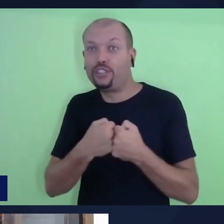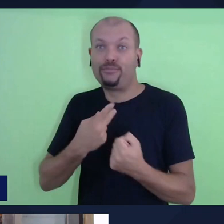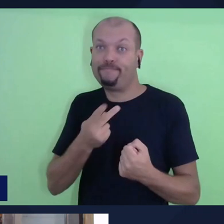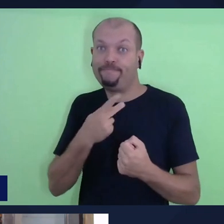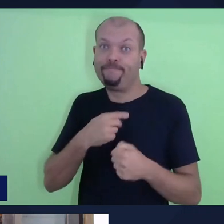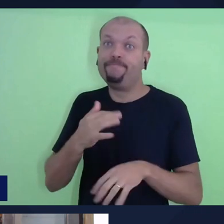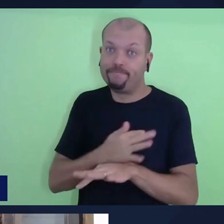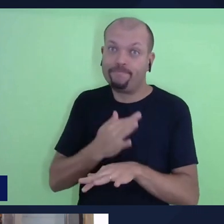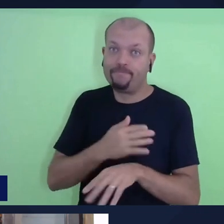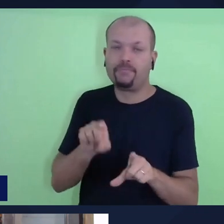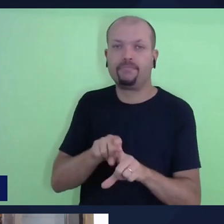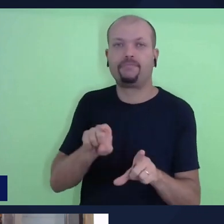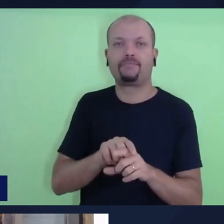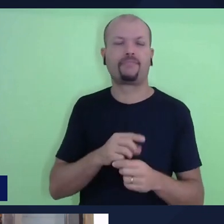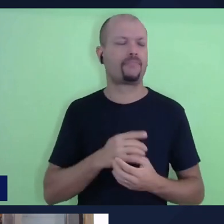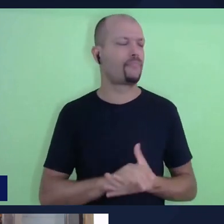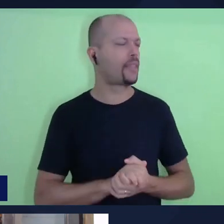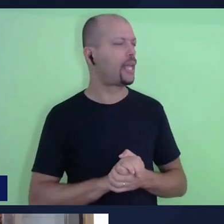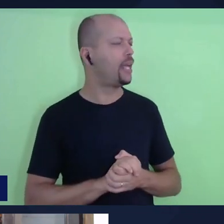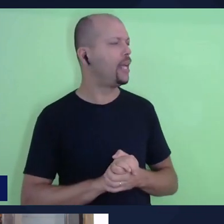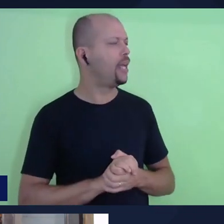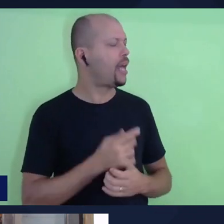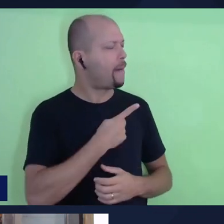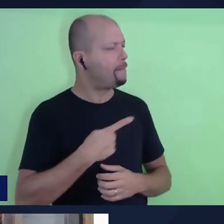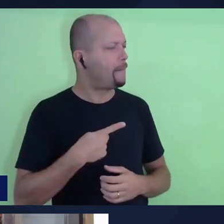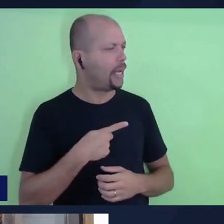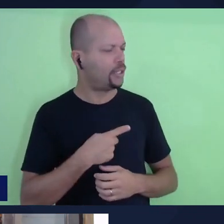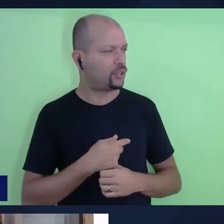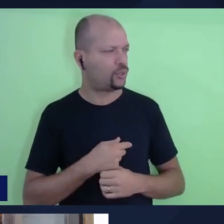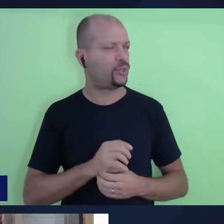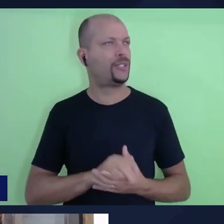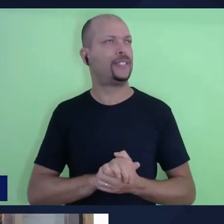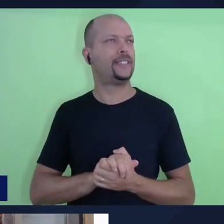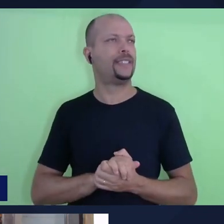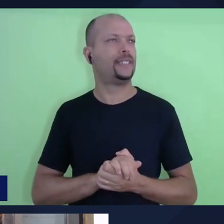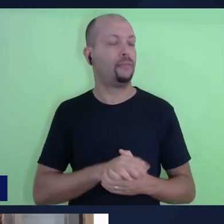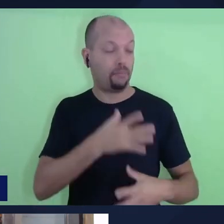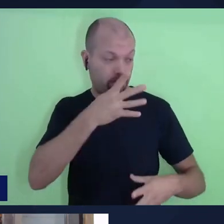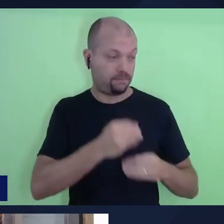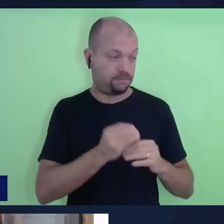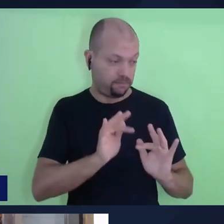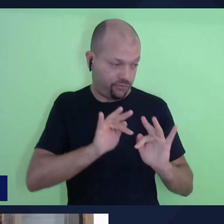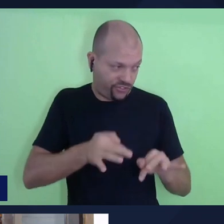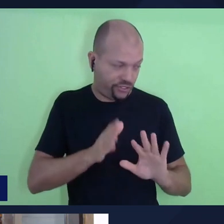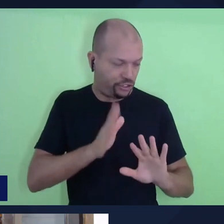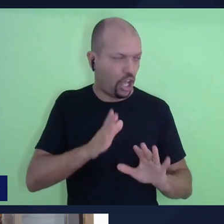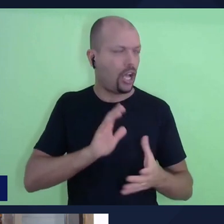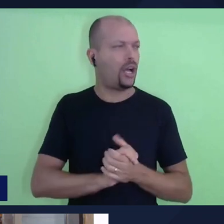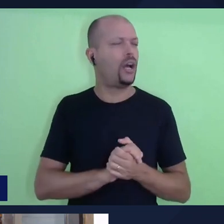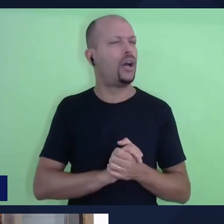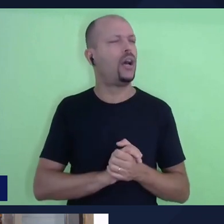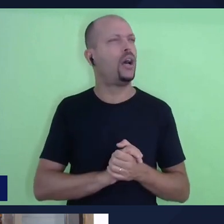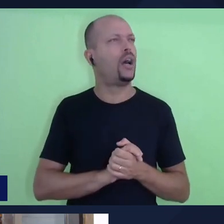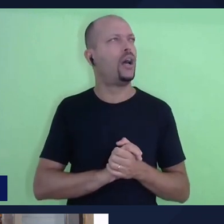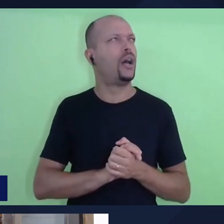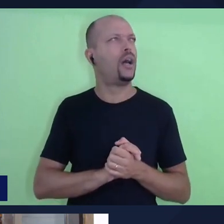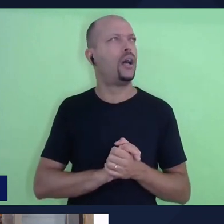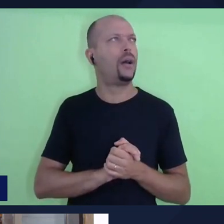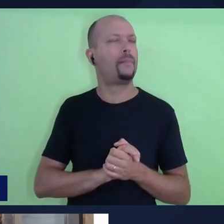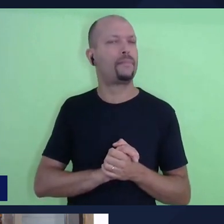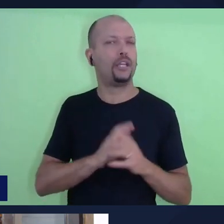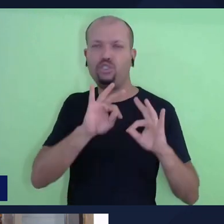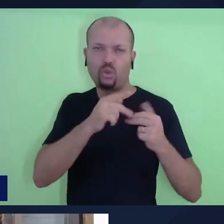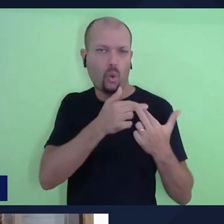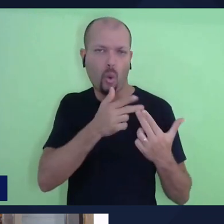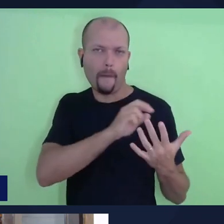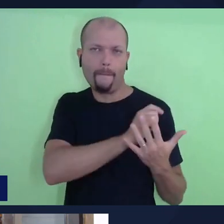Agora, pastor Bruno, para a gente encerrar aqui, qual é a relação de tudo isso que foi dito